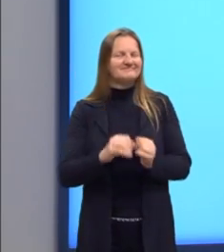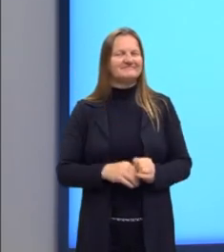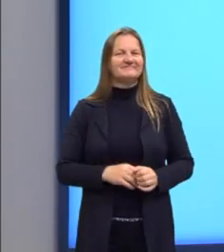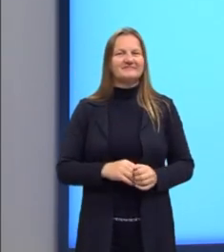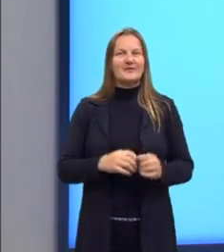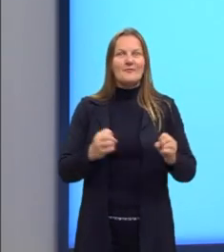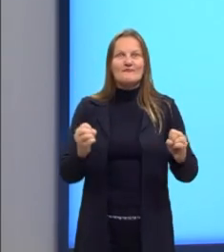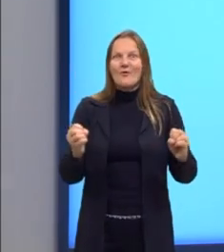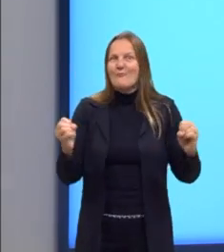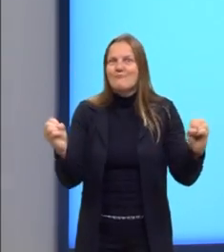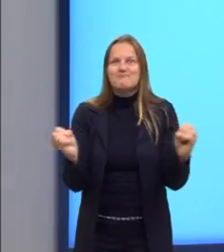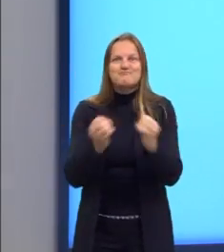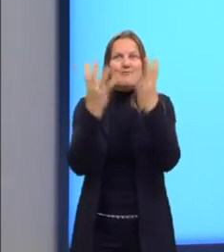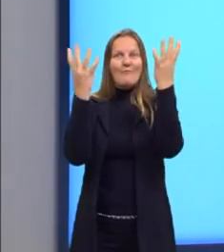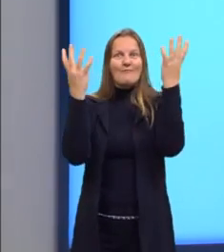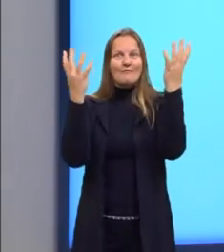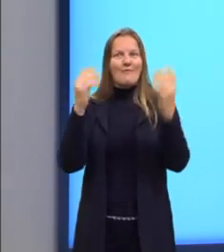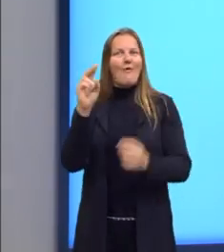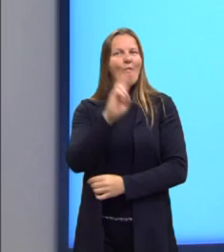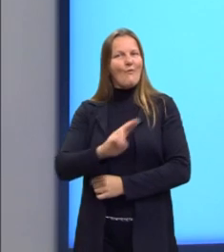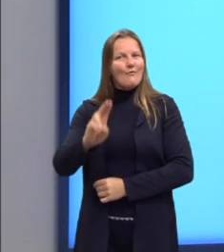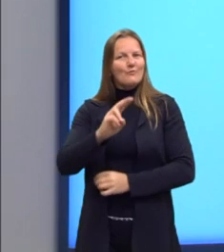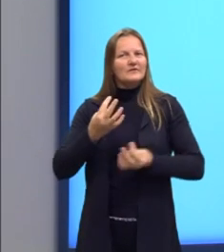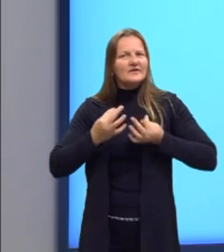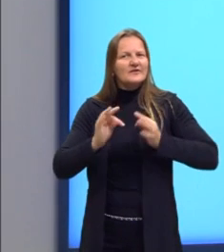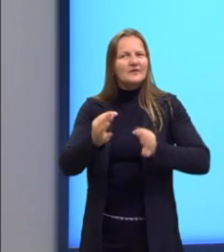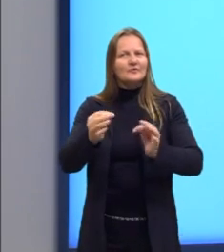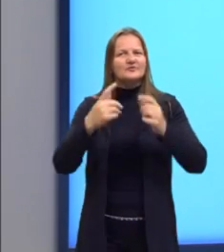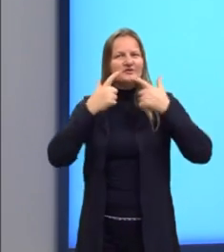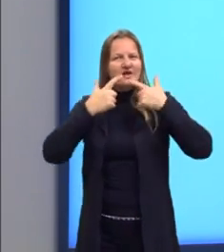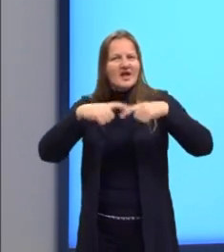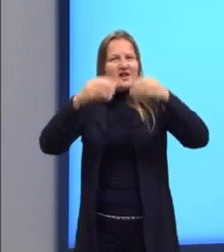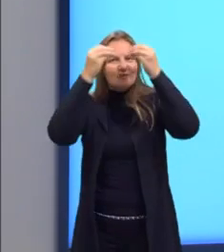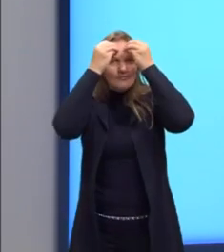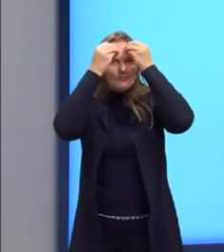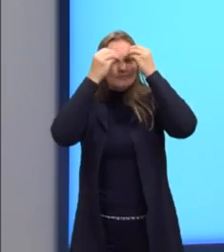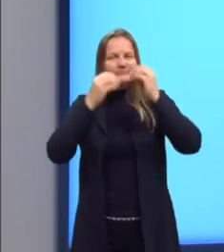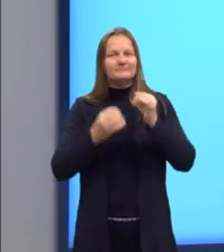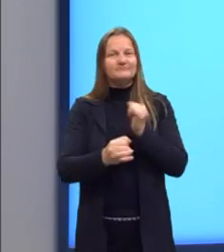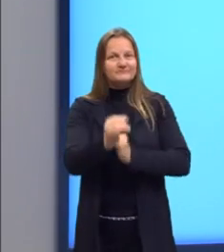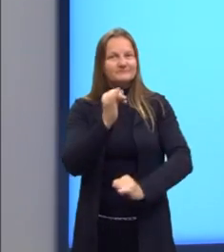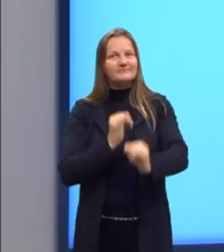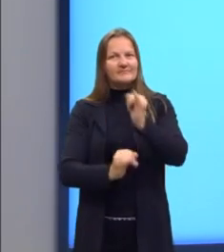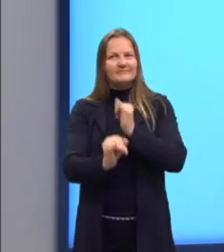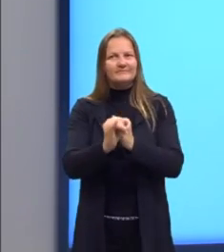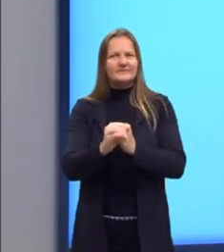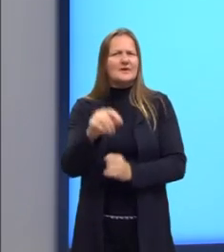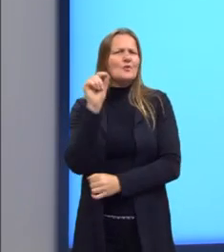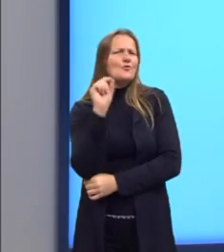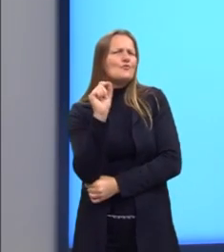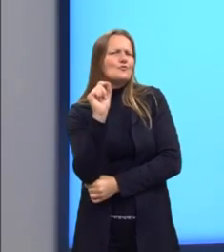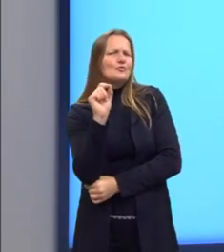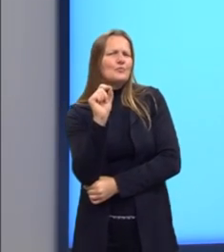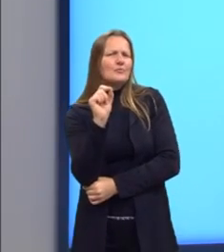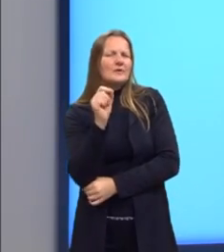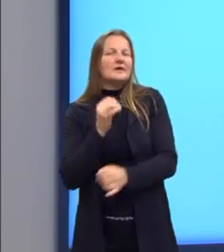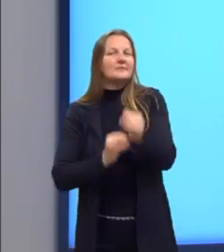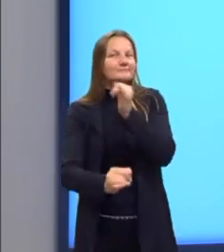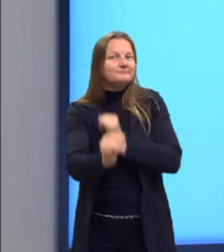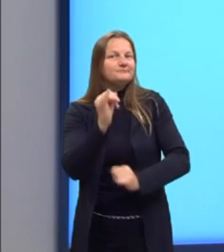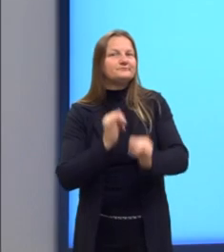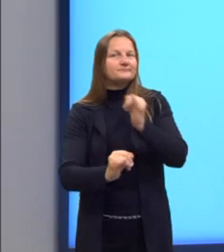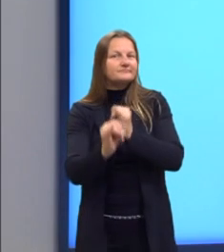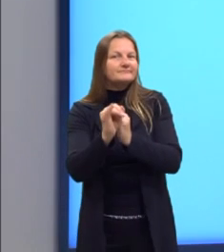explodiu esse novo uso de linguagem. Mas o que é esse internetês? Vamos